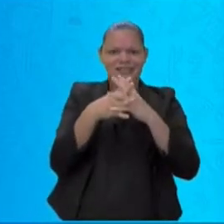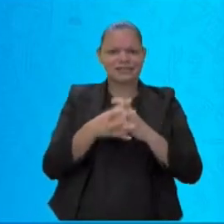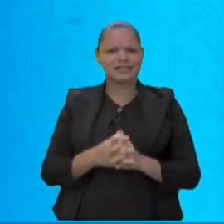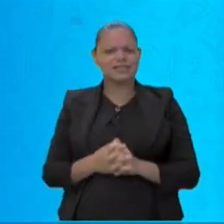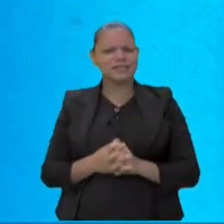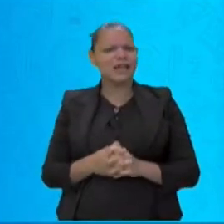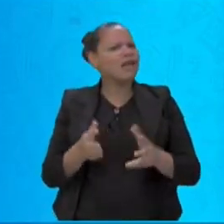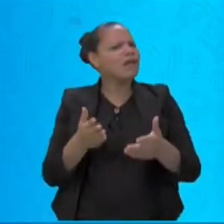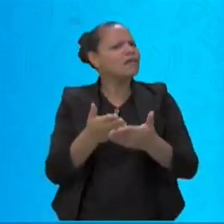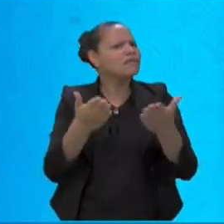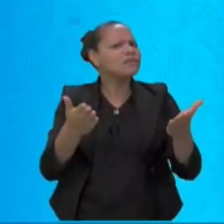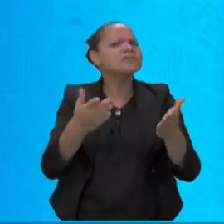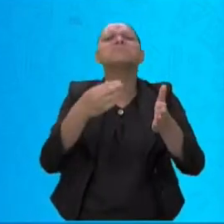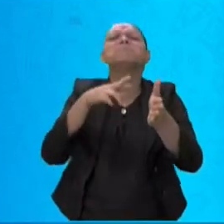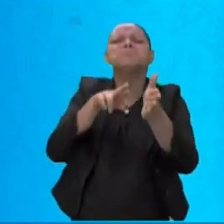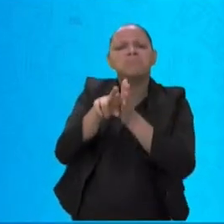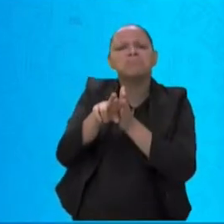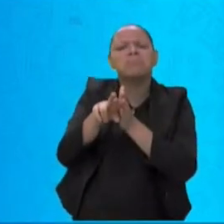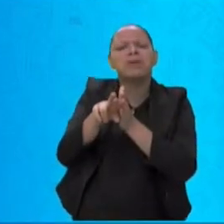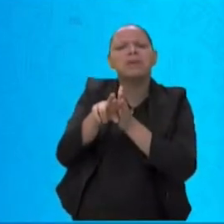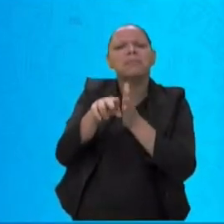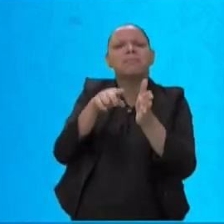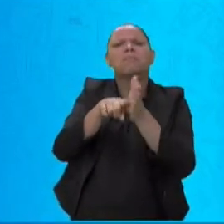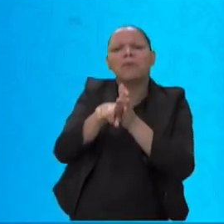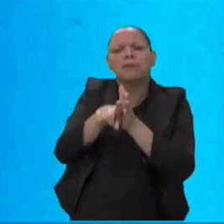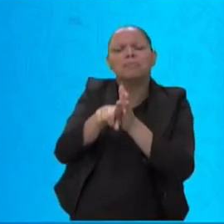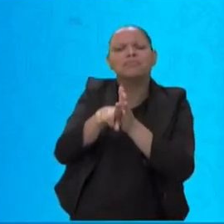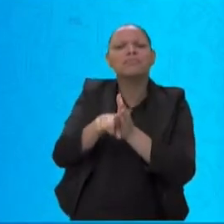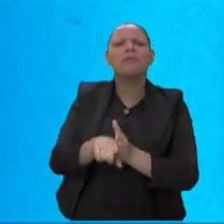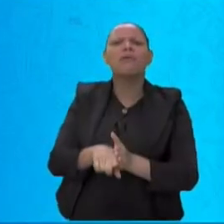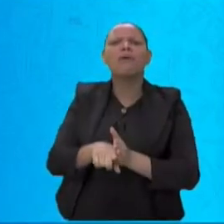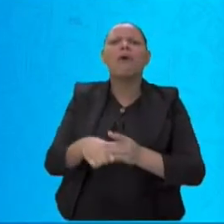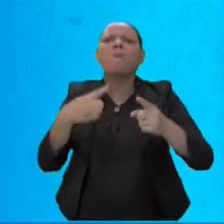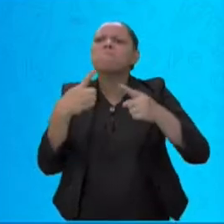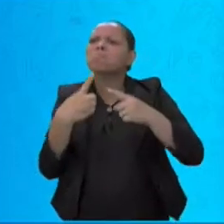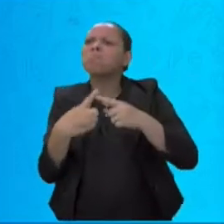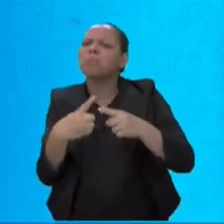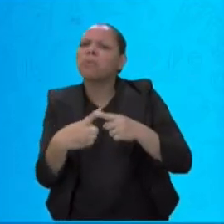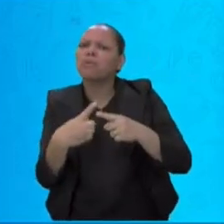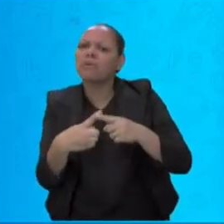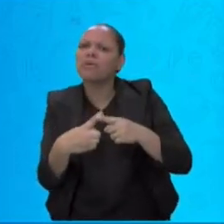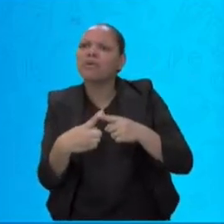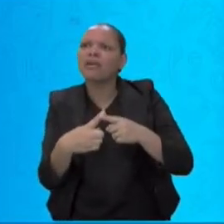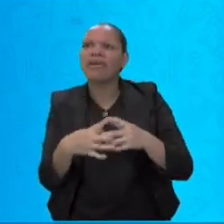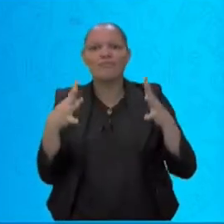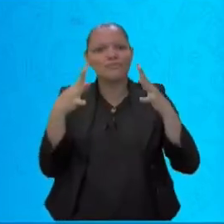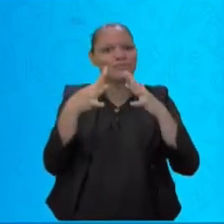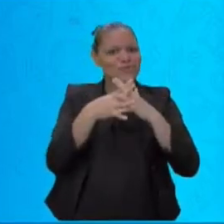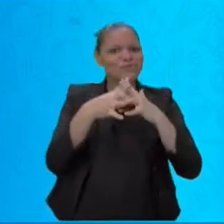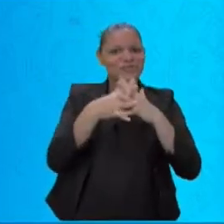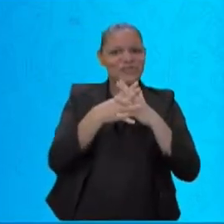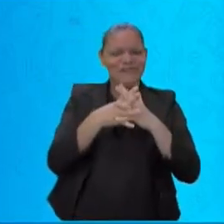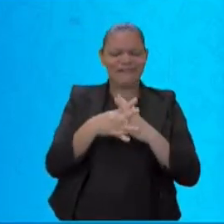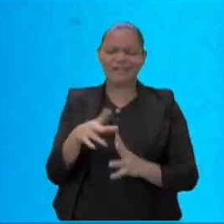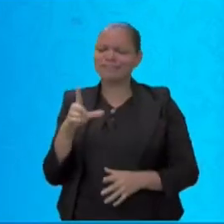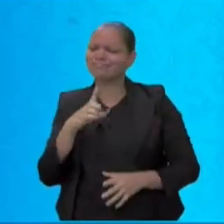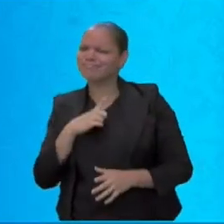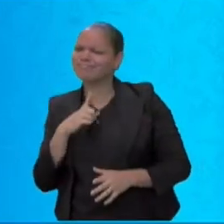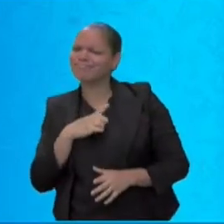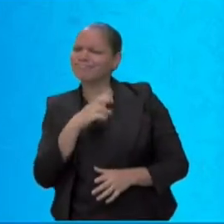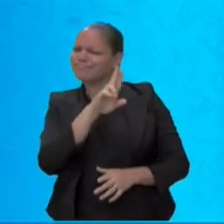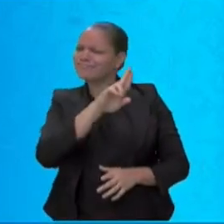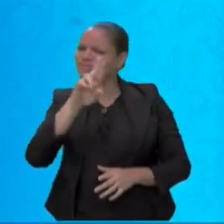para se perguntar por que que essa consoante tem esse nome? Bom, eu sou curiosa,